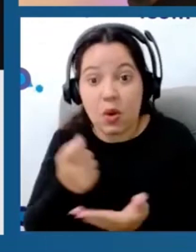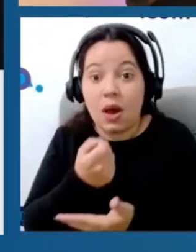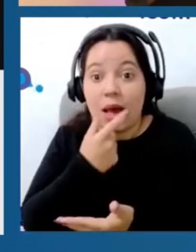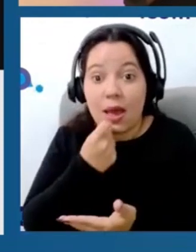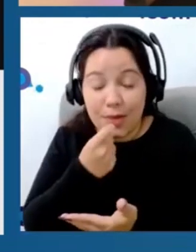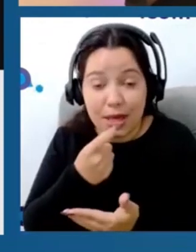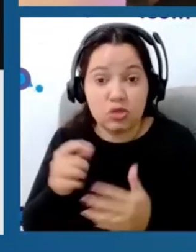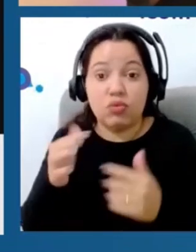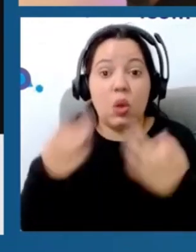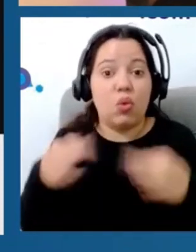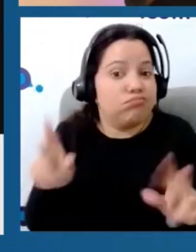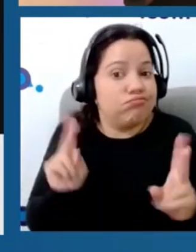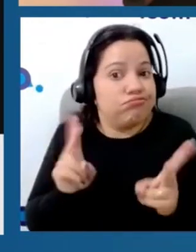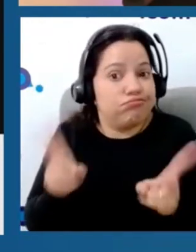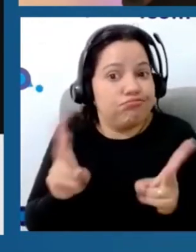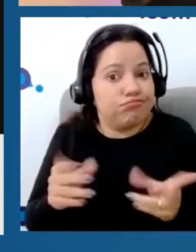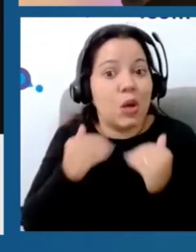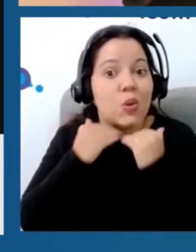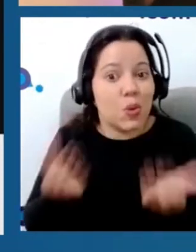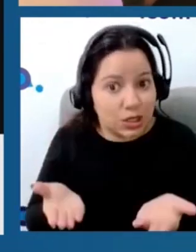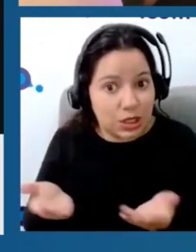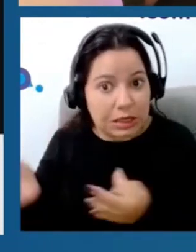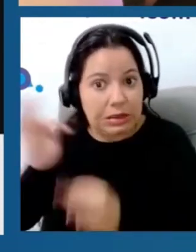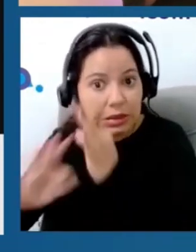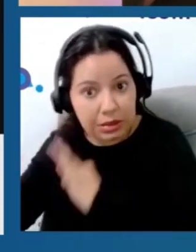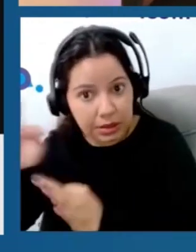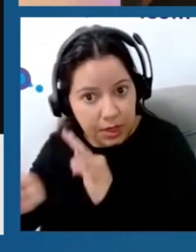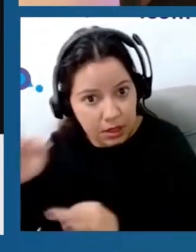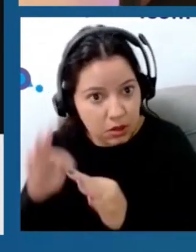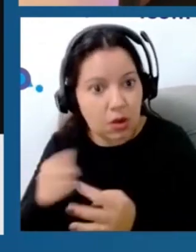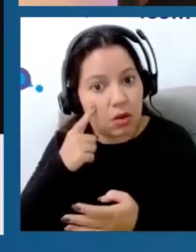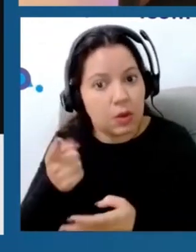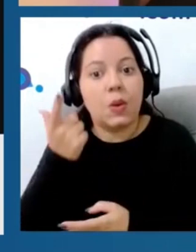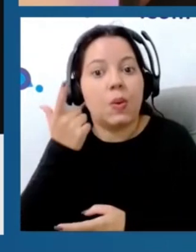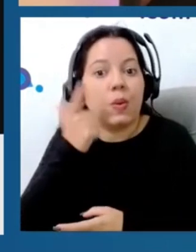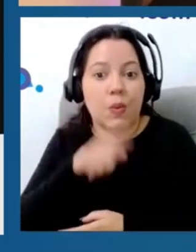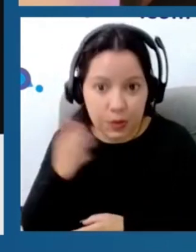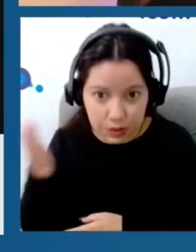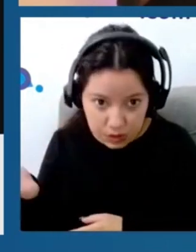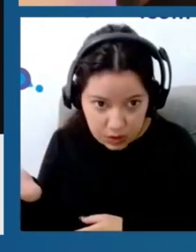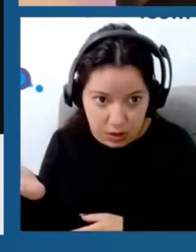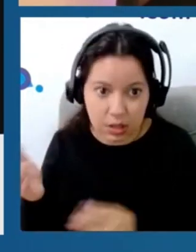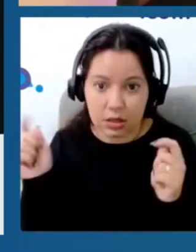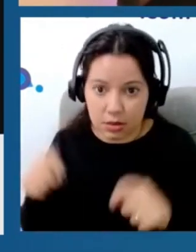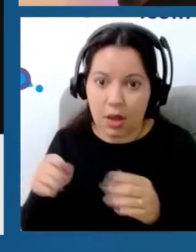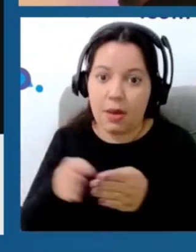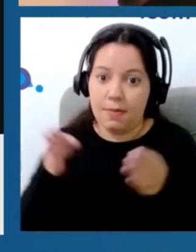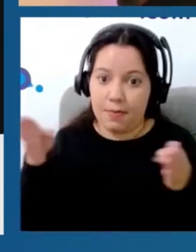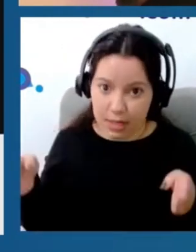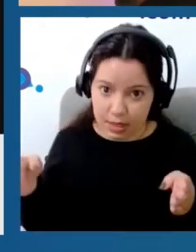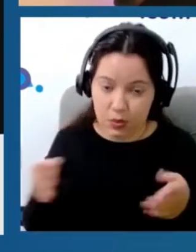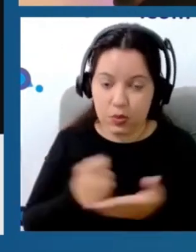tolerância cruzada e não respondem a tens. Mas o retorno da responsividade a tens pode ser possível após um período de suspensão